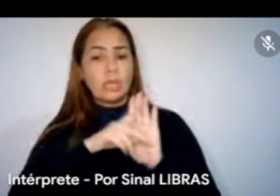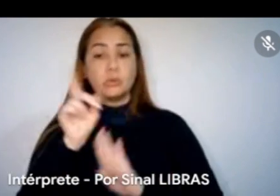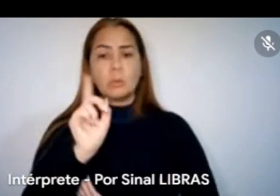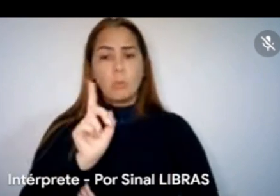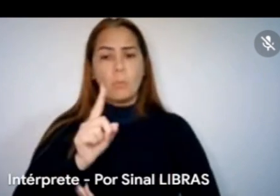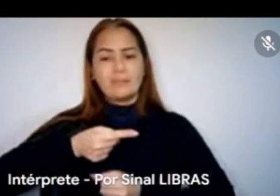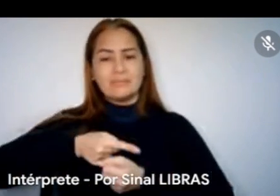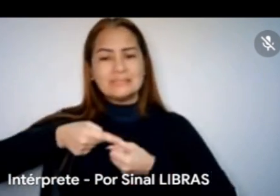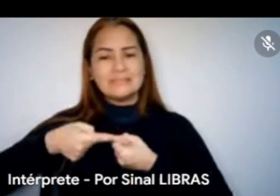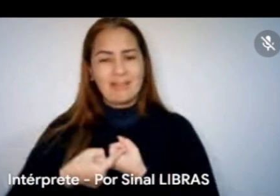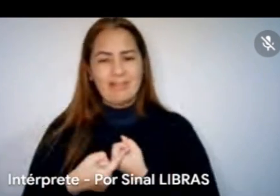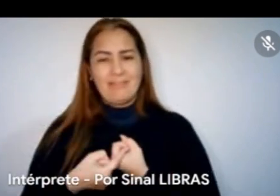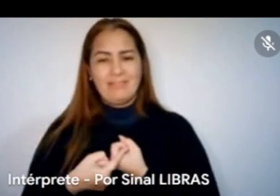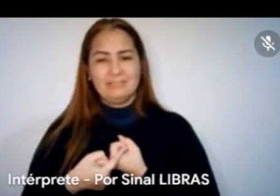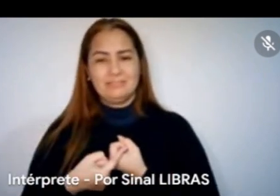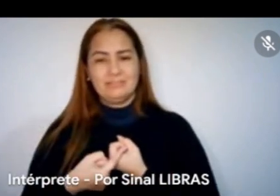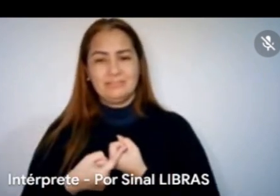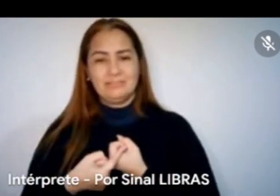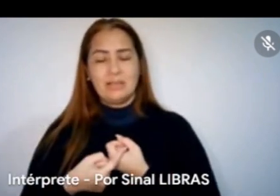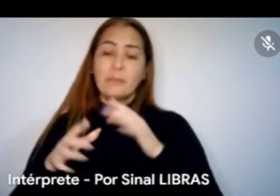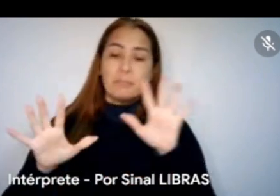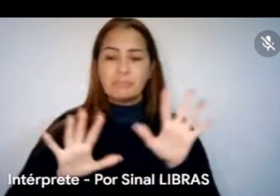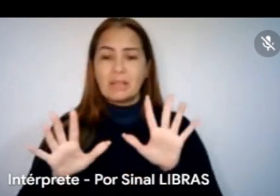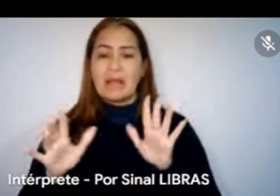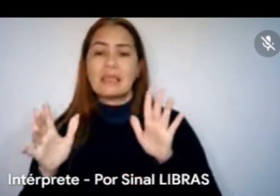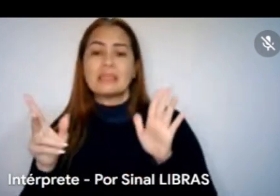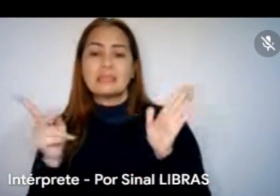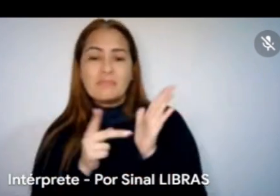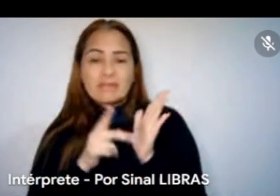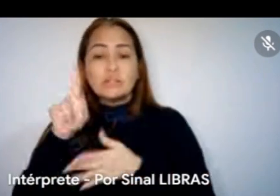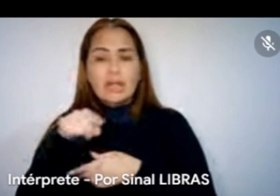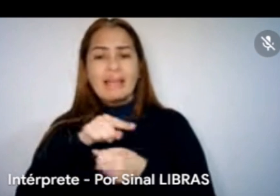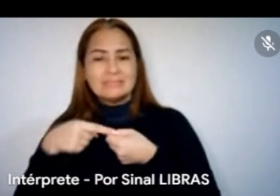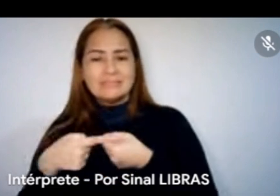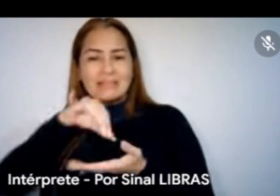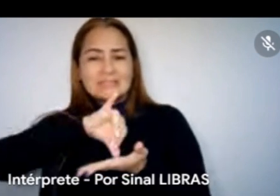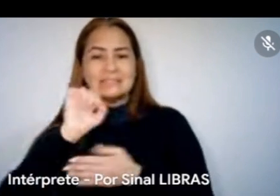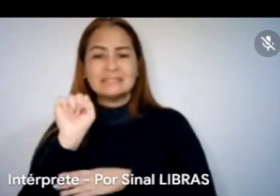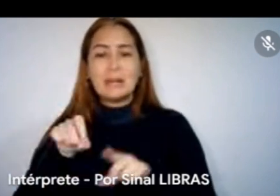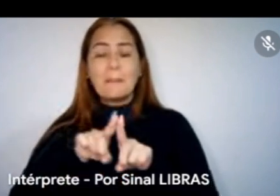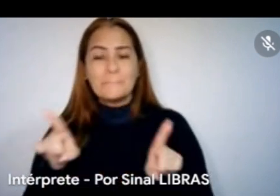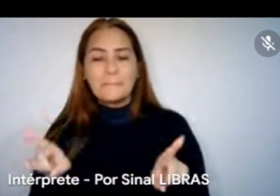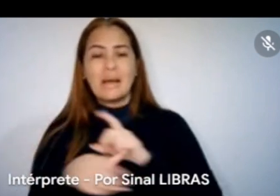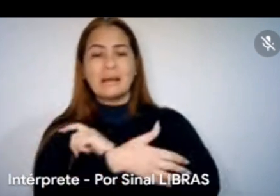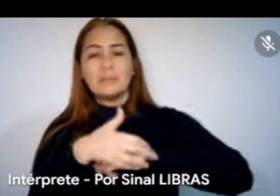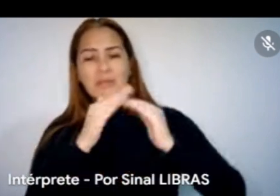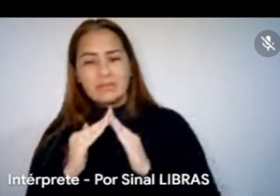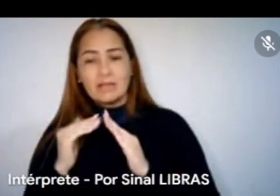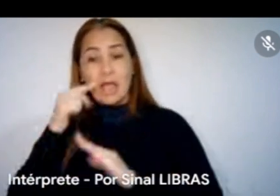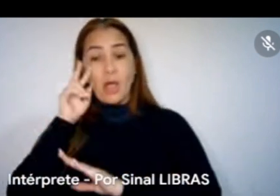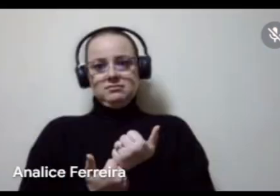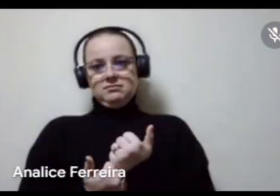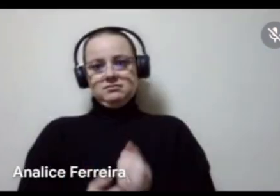tipo, seria na zona urbana sim, mas parte periférica também, como ele falou, porque, tipo, eu vejo que a cidade, a cidade do